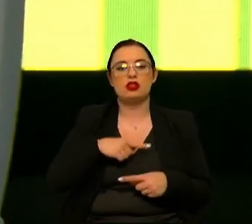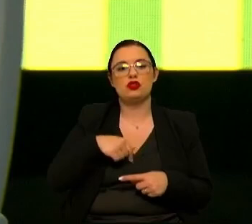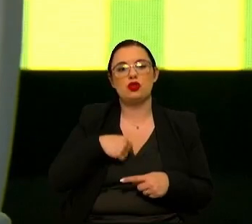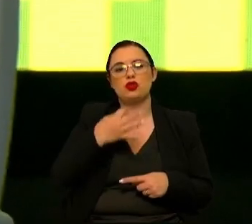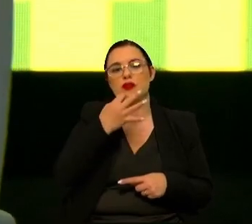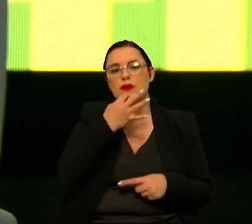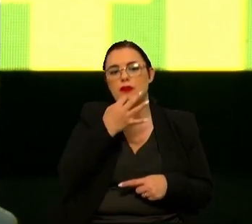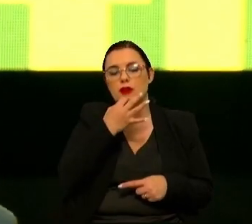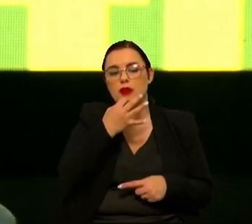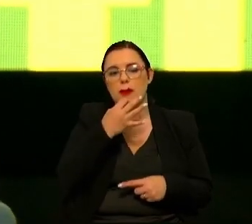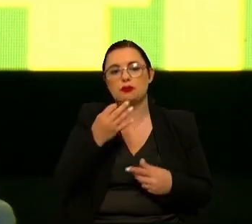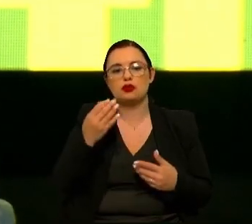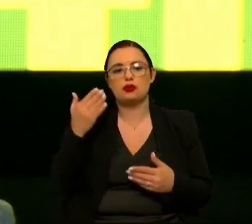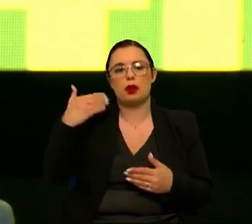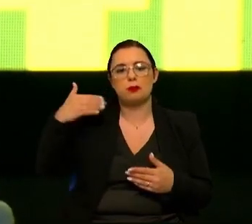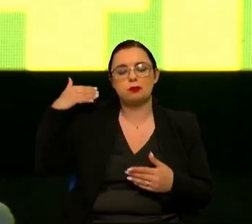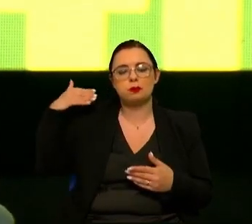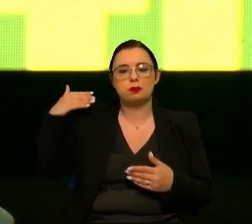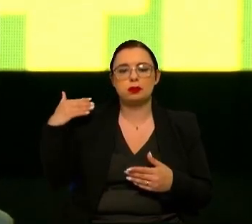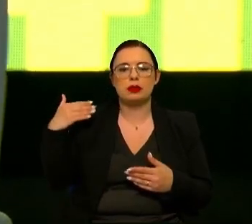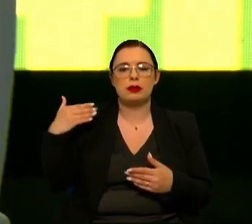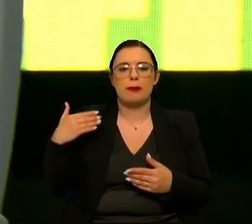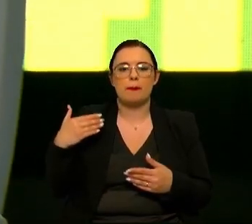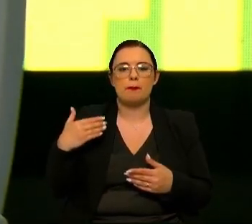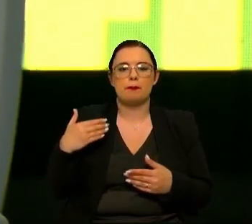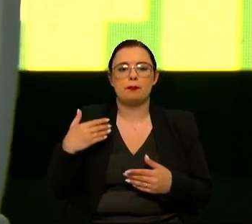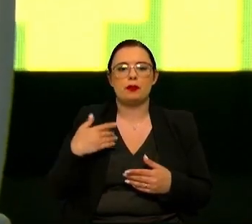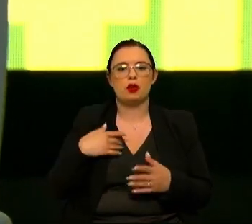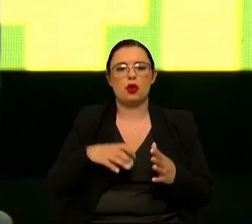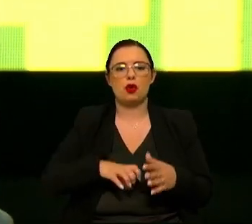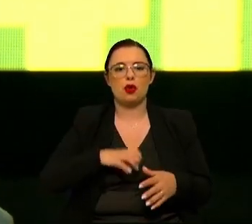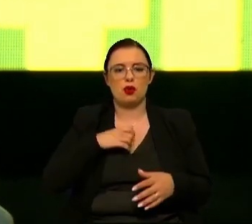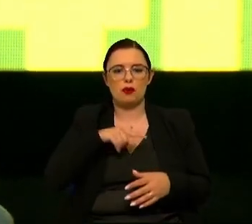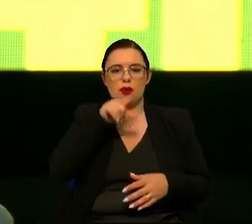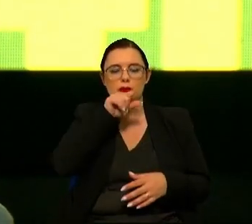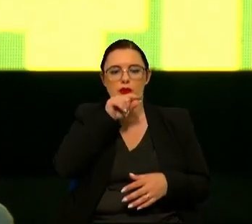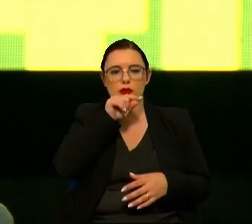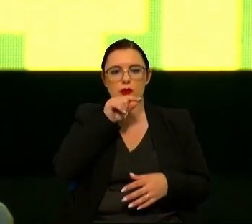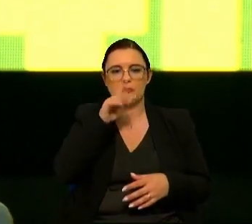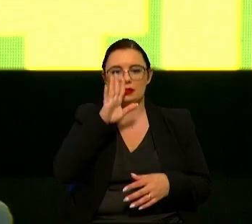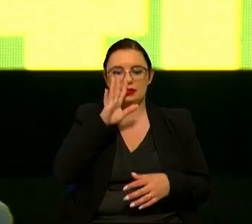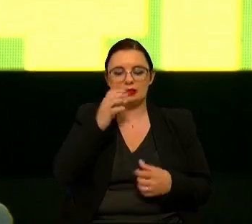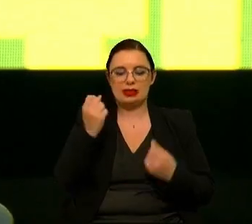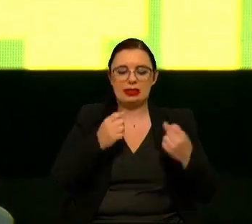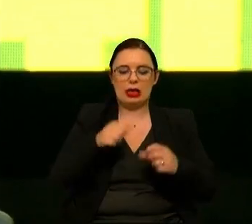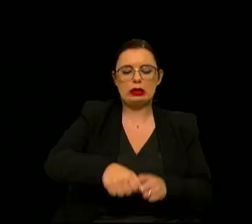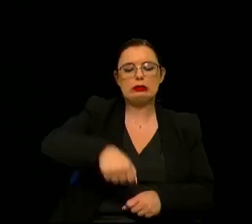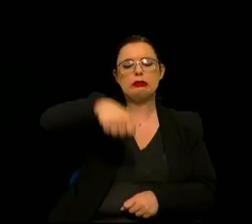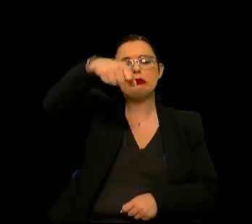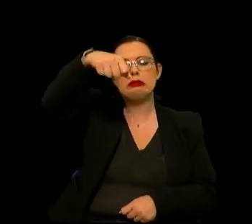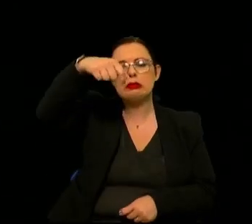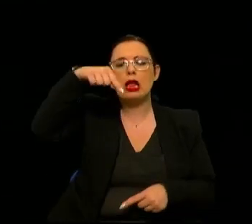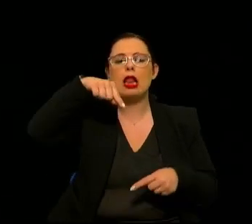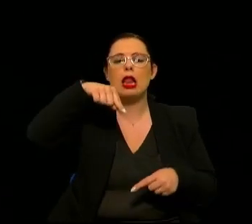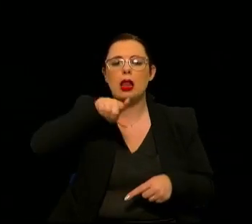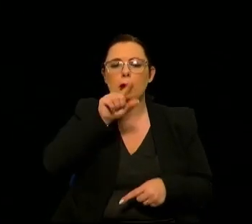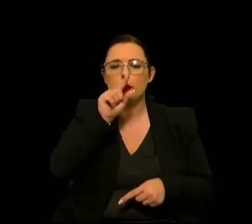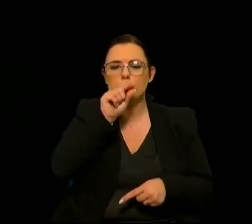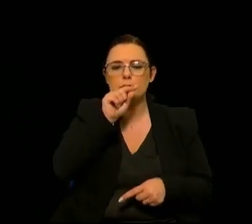falávamos aqui há uns dias e, assim, confiava naquele pombo, se abrisse o capô de um carro autónomo, tivesse algum pombo,